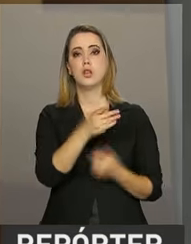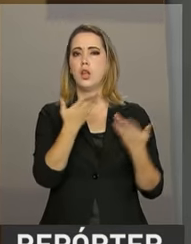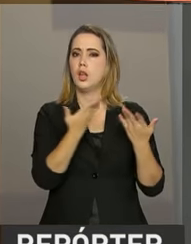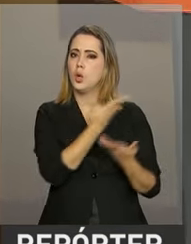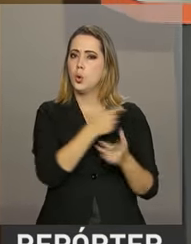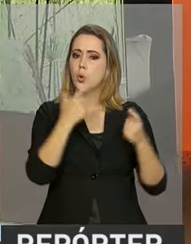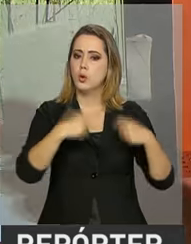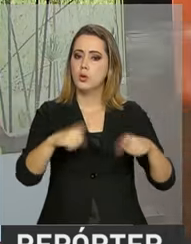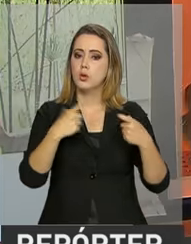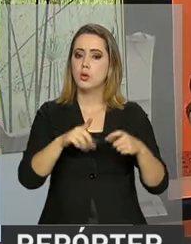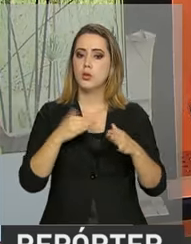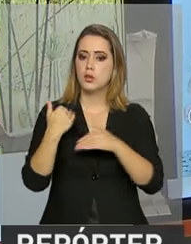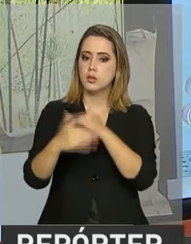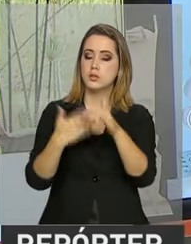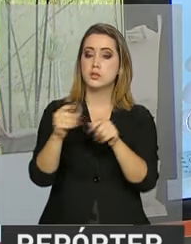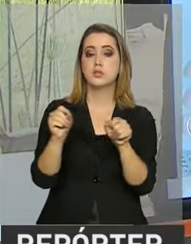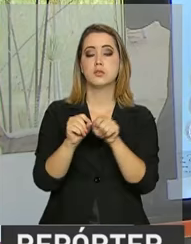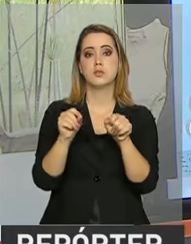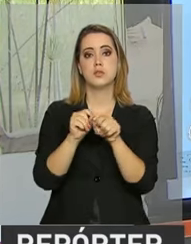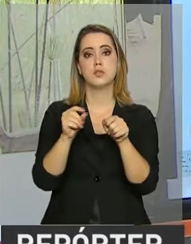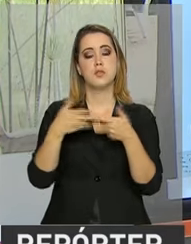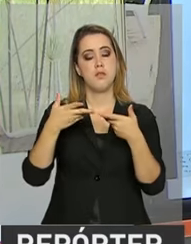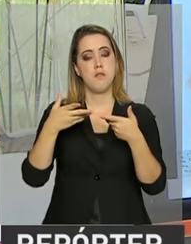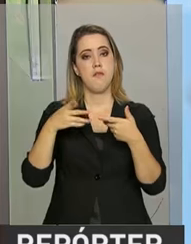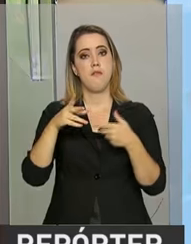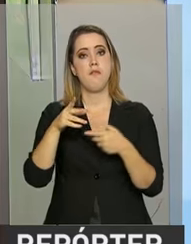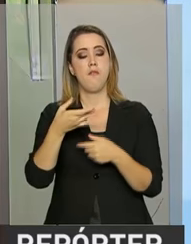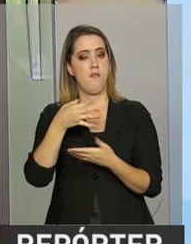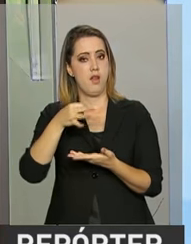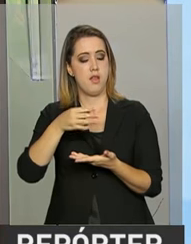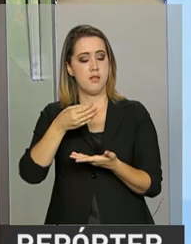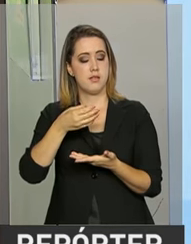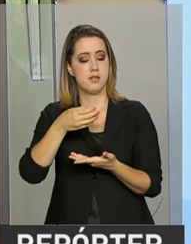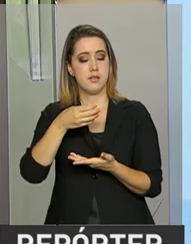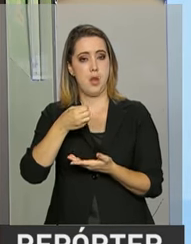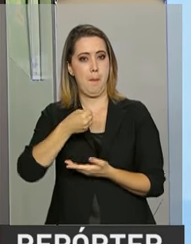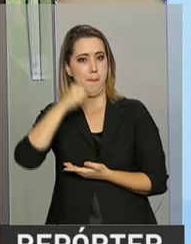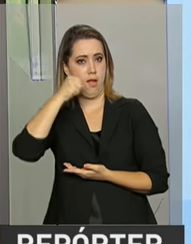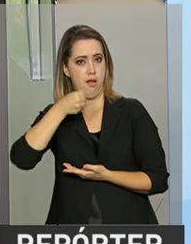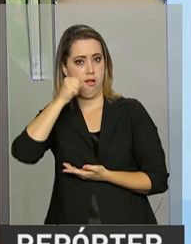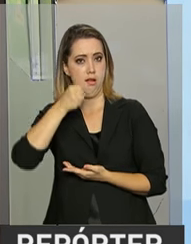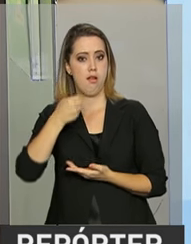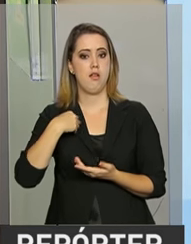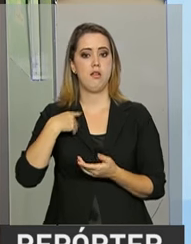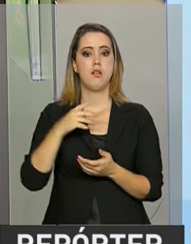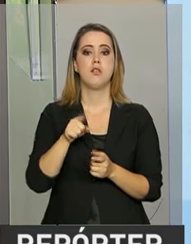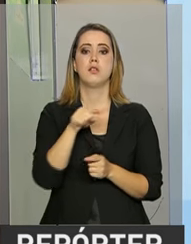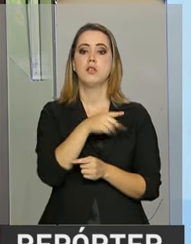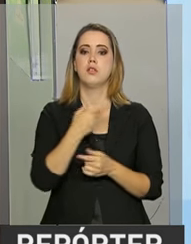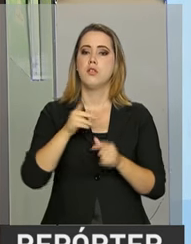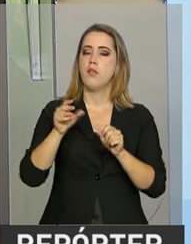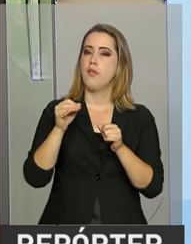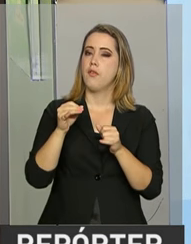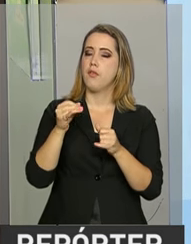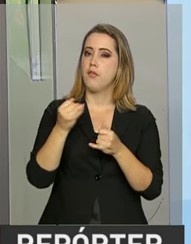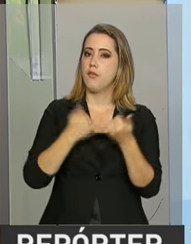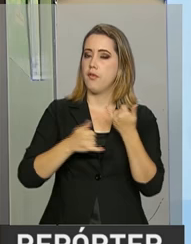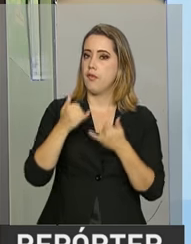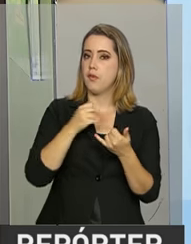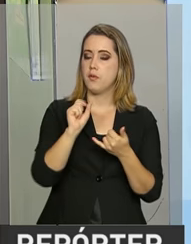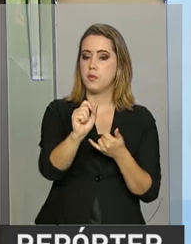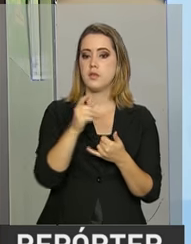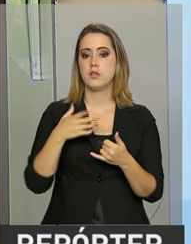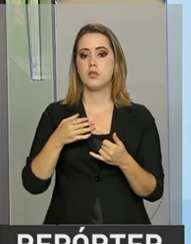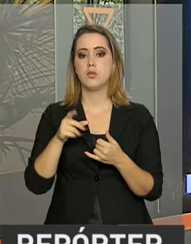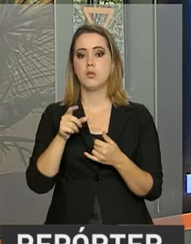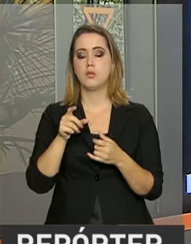startup que desenvolve e fabrica bares robóticos. Uma máquina que faz a festa dos drinks por meio de um aplicativo